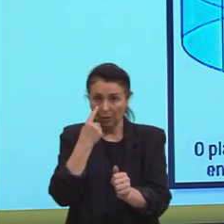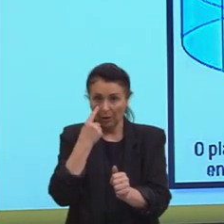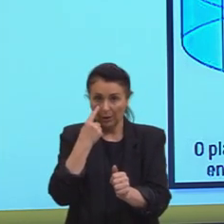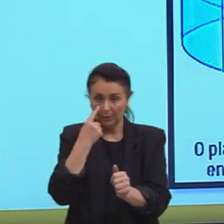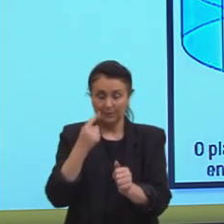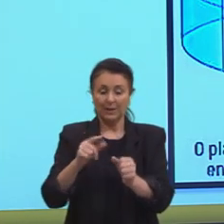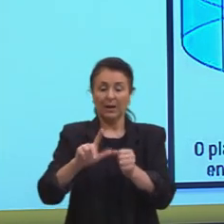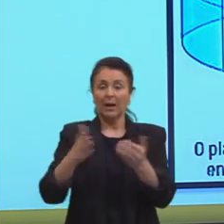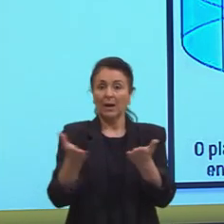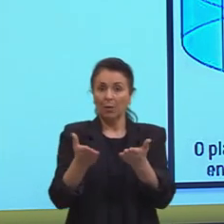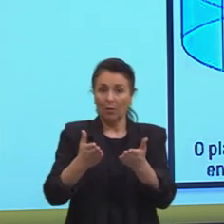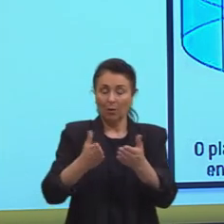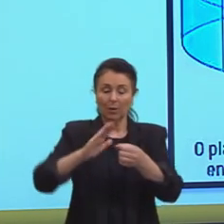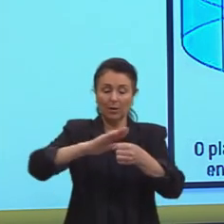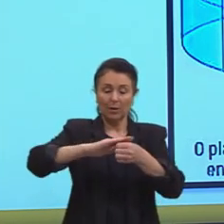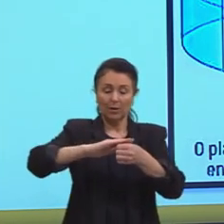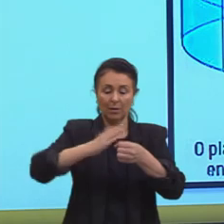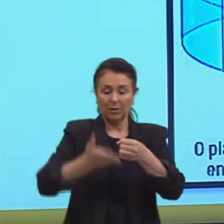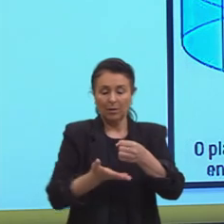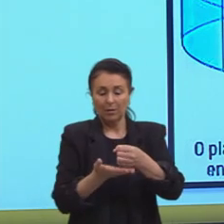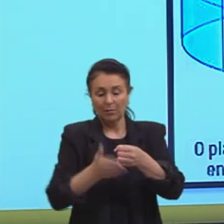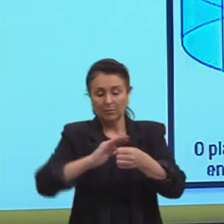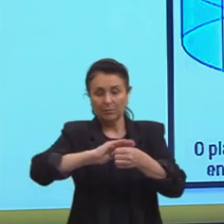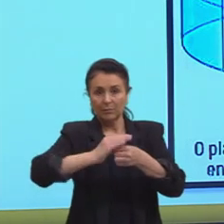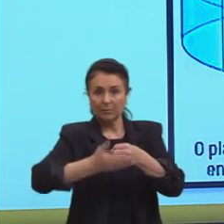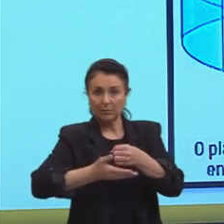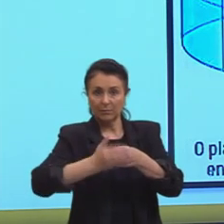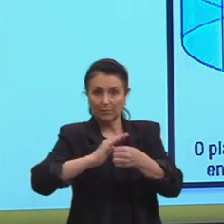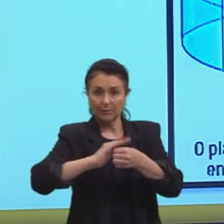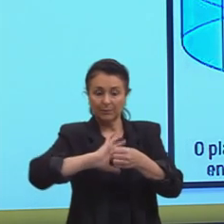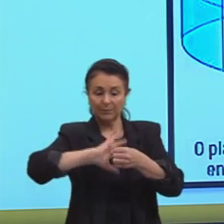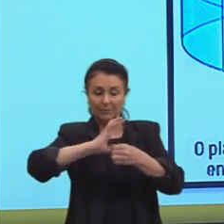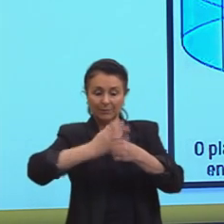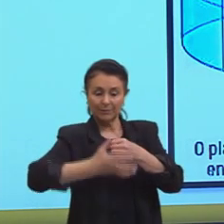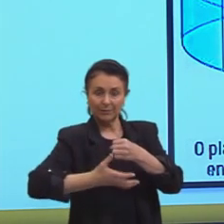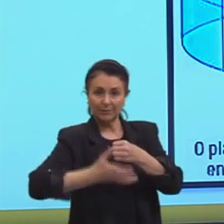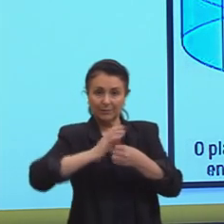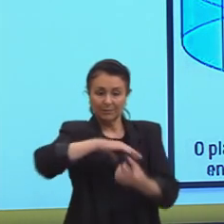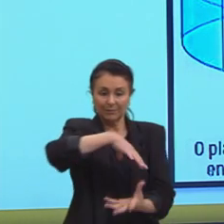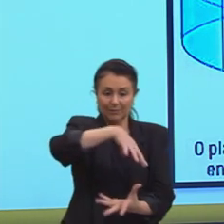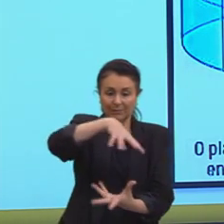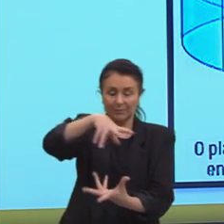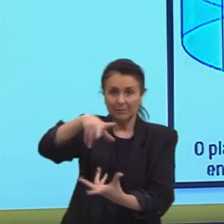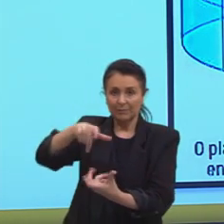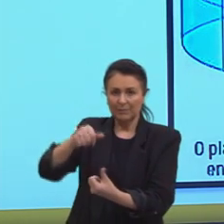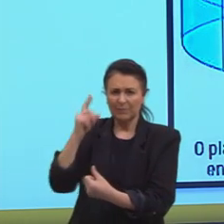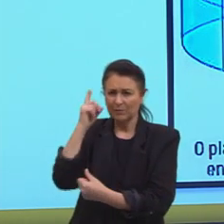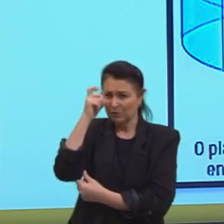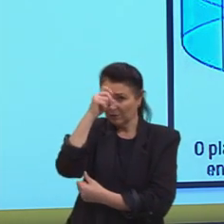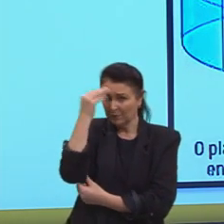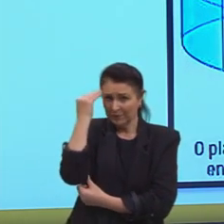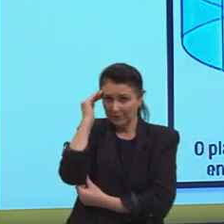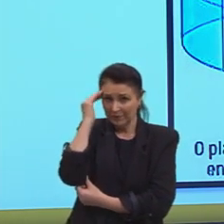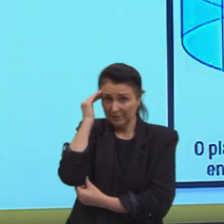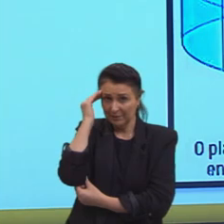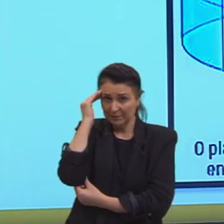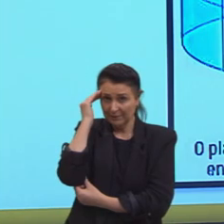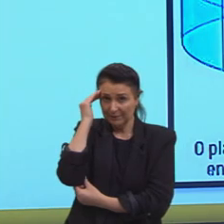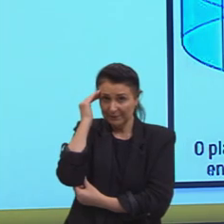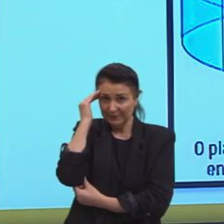Onde o plano da projeção é um cilindro envolvendo a esfera terrestre. Para quem tem dificuldade de entender, aqui o